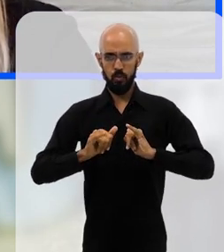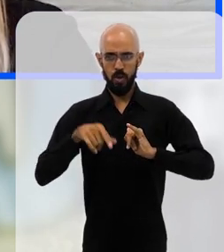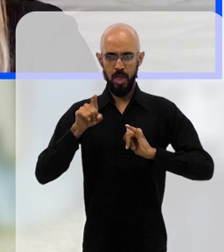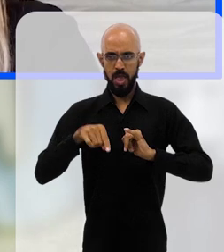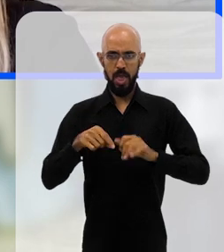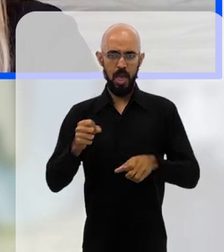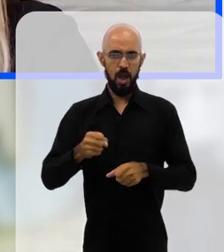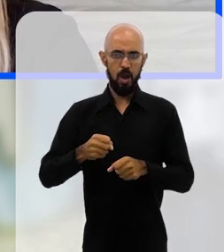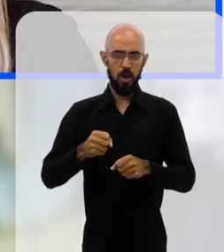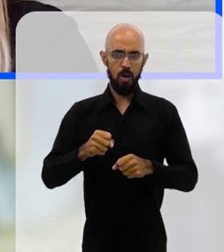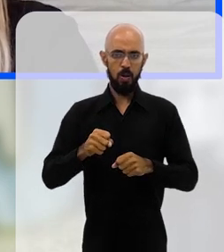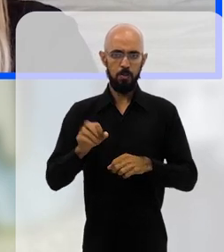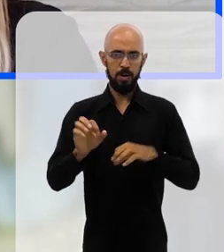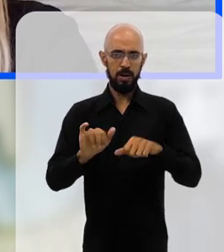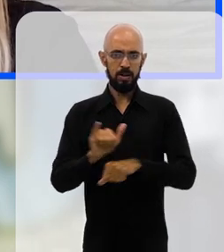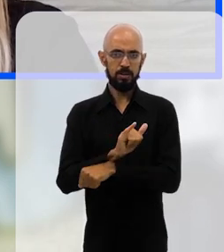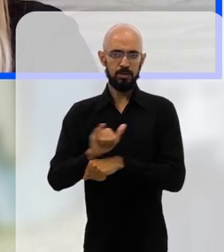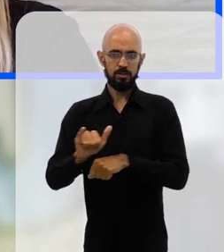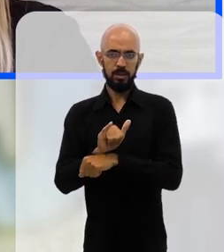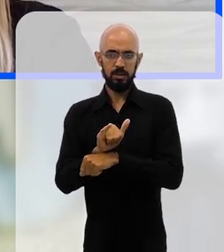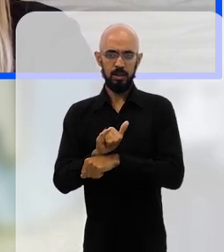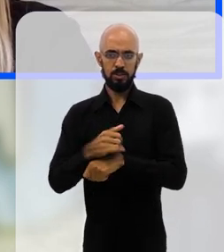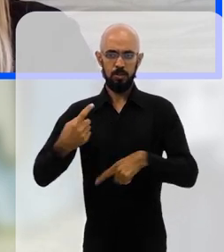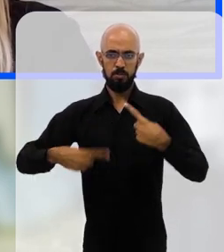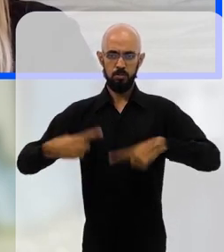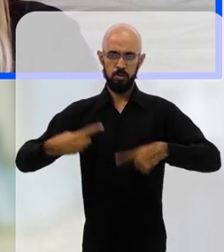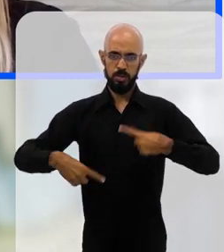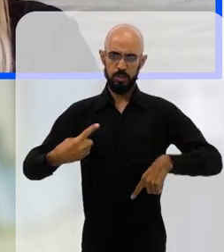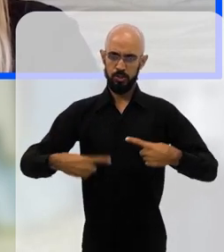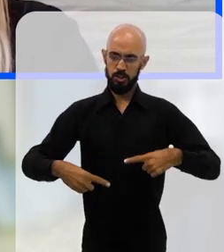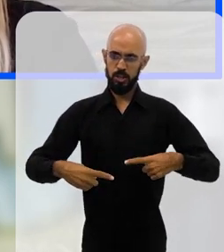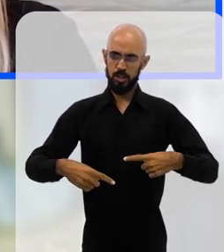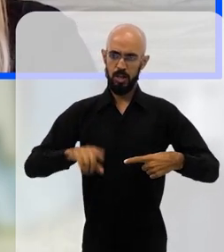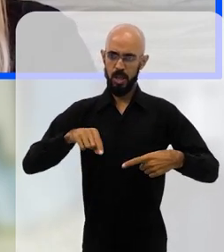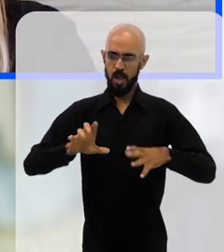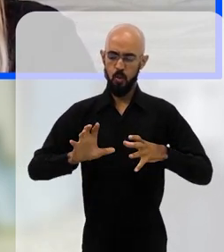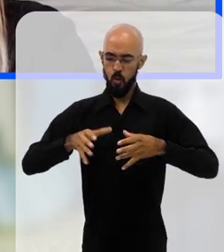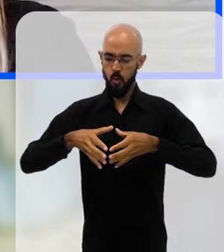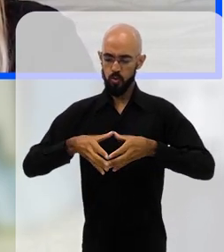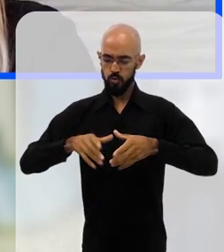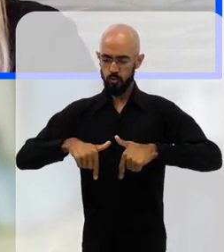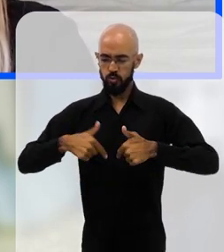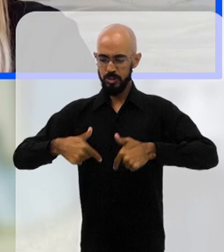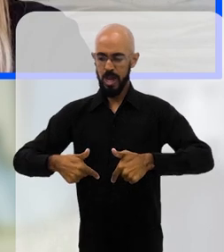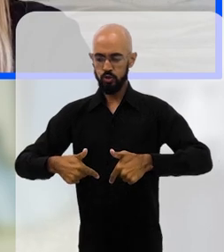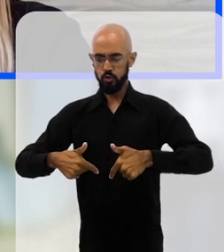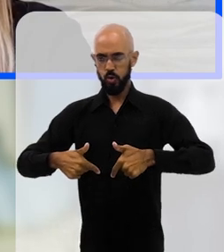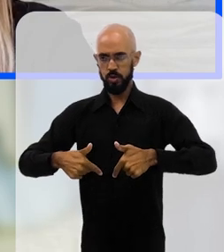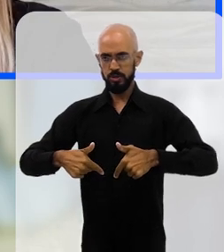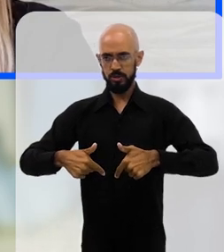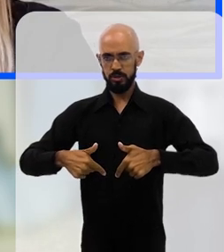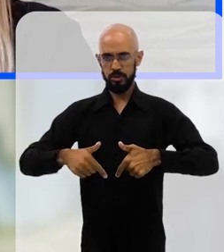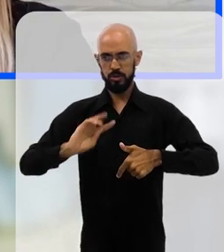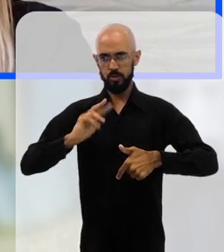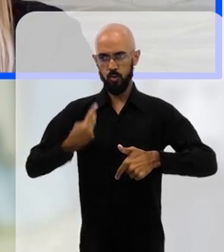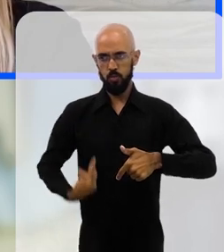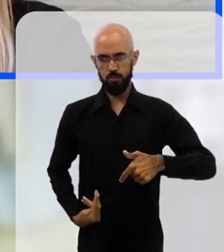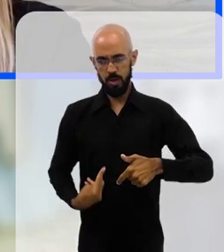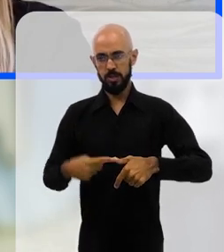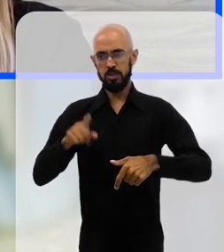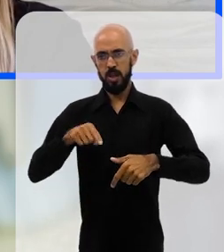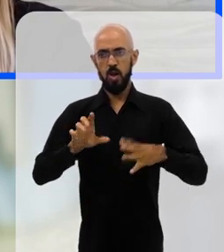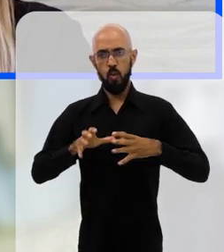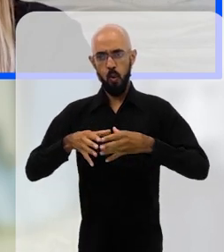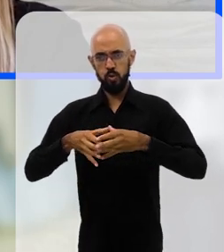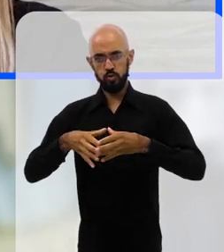é um construído político, né, ela é baseada num conjunto de ações humanas, né, e ações humanas,